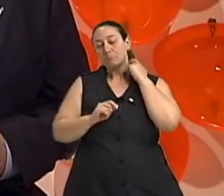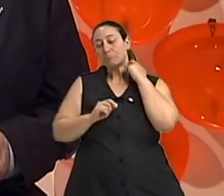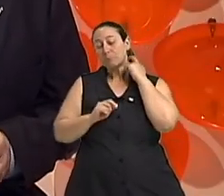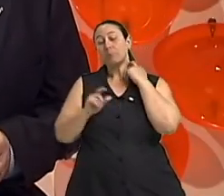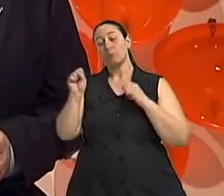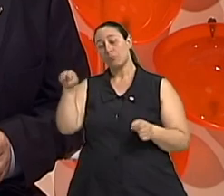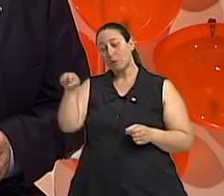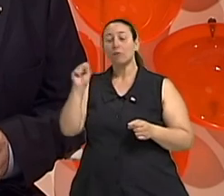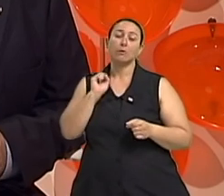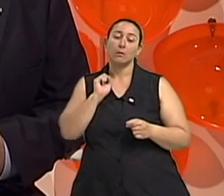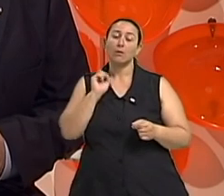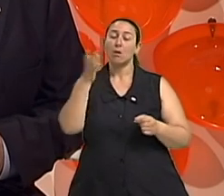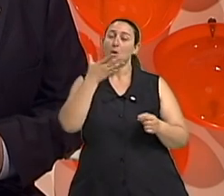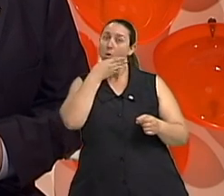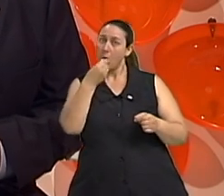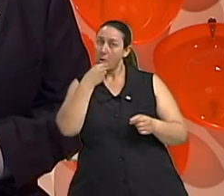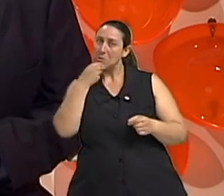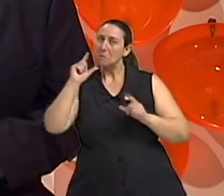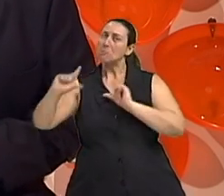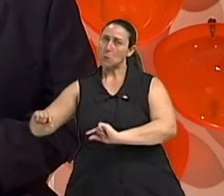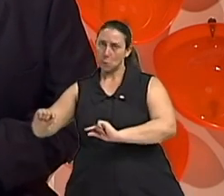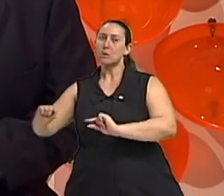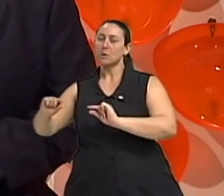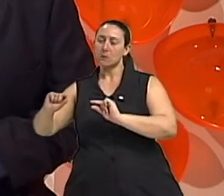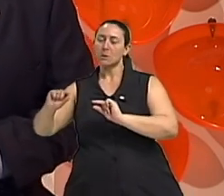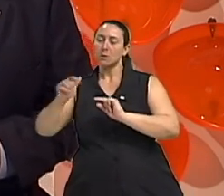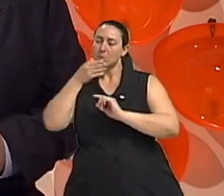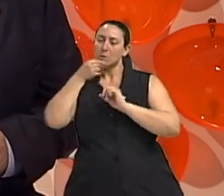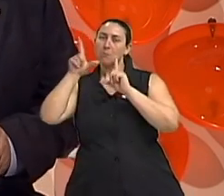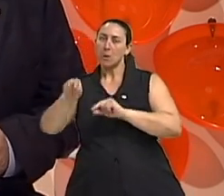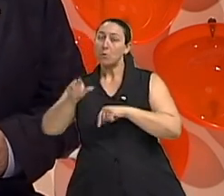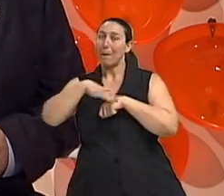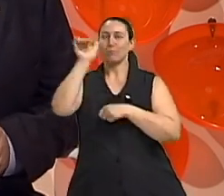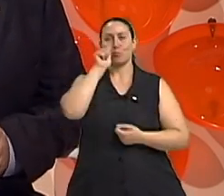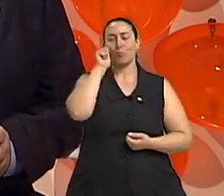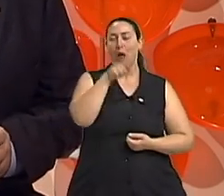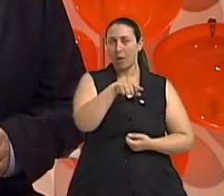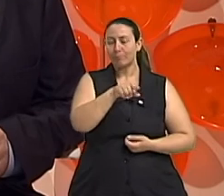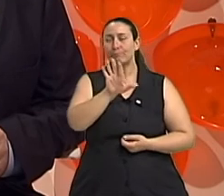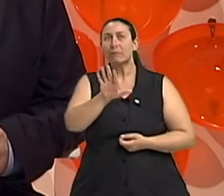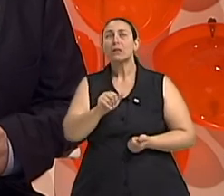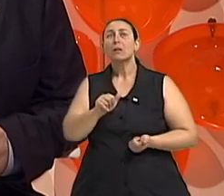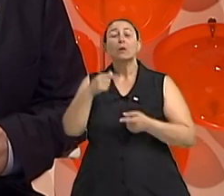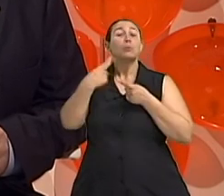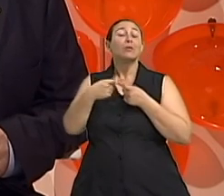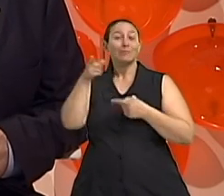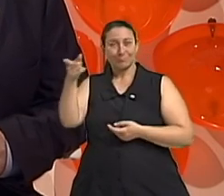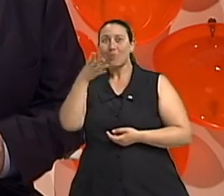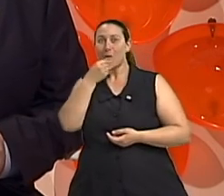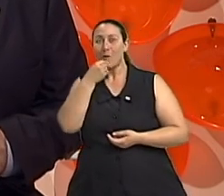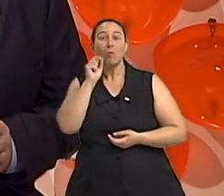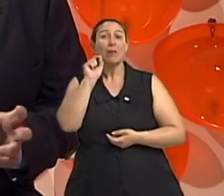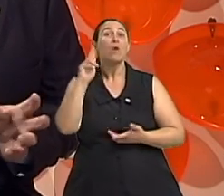Os homens são muito menos afetados pela incontinência urinária do que as mulheres. Em geral, os homens, quando